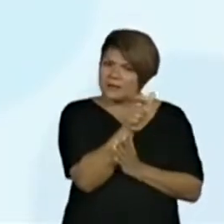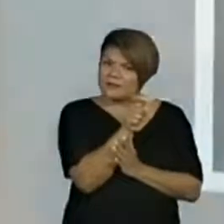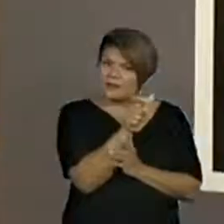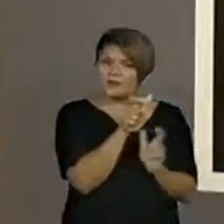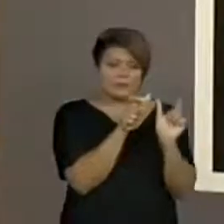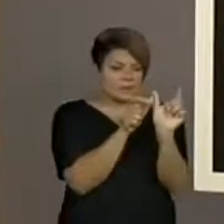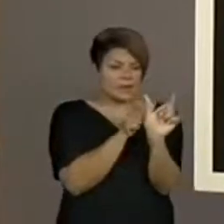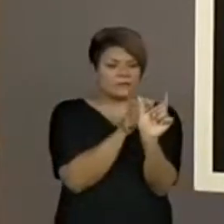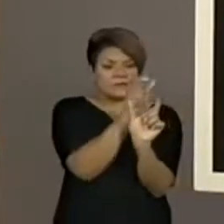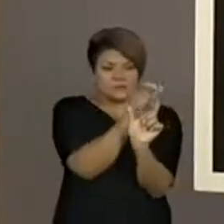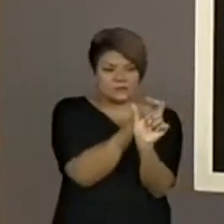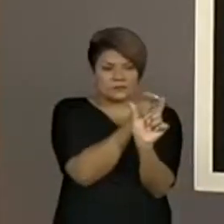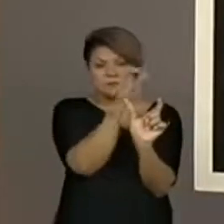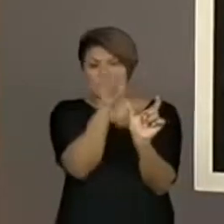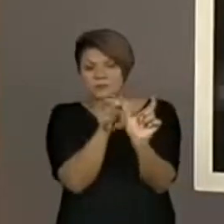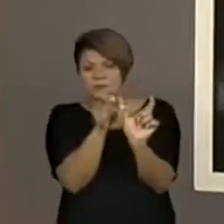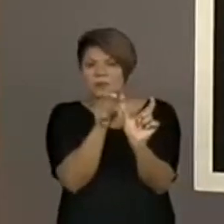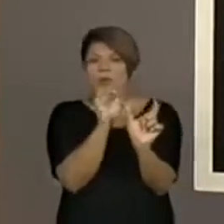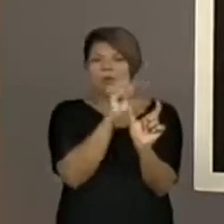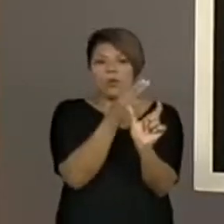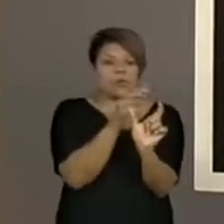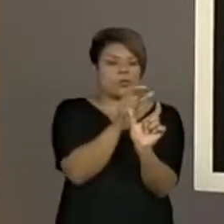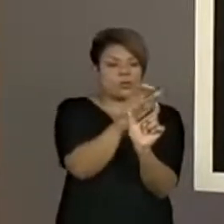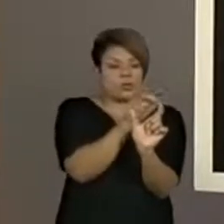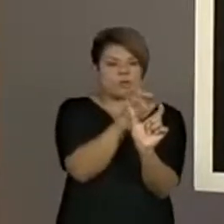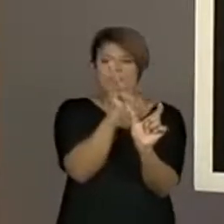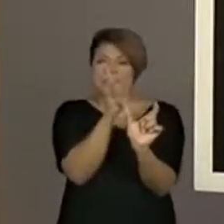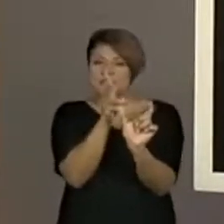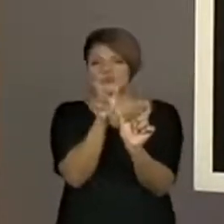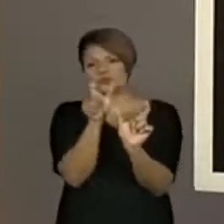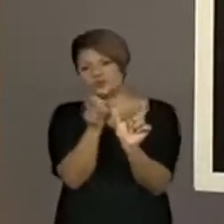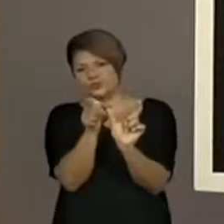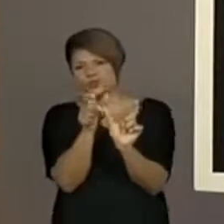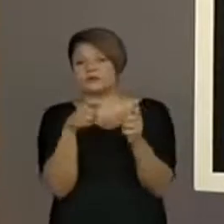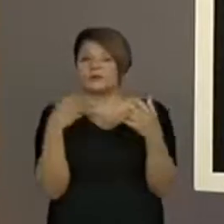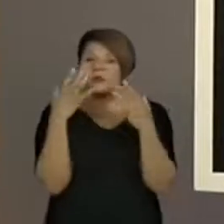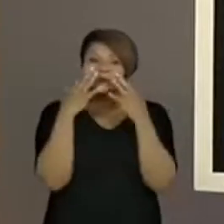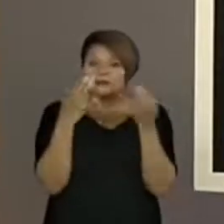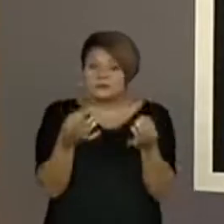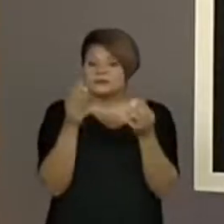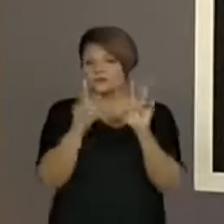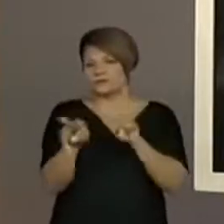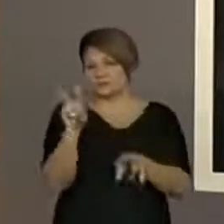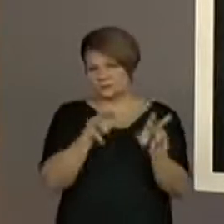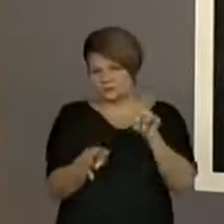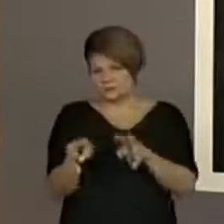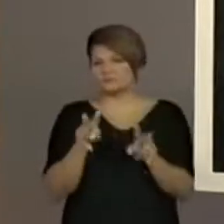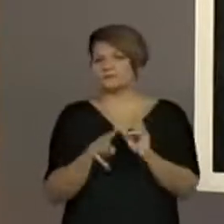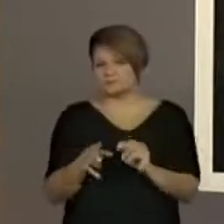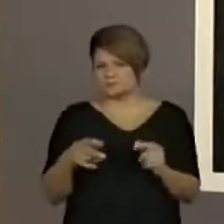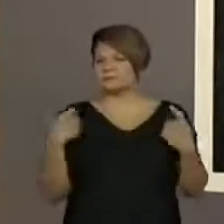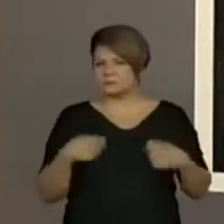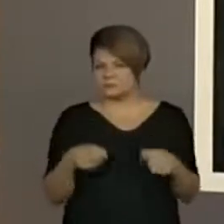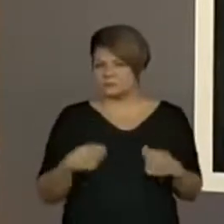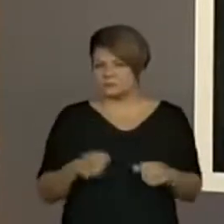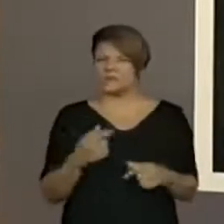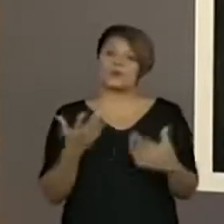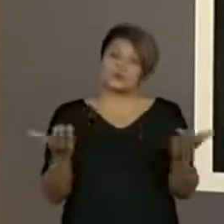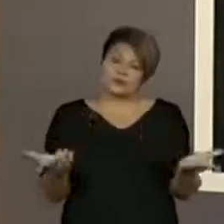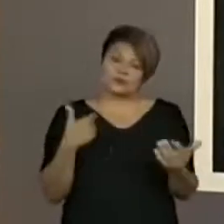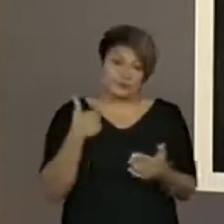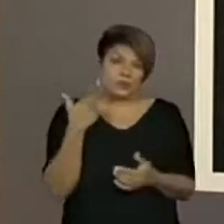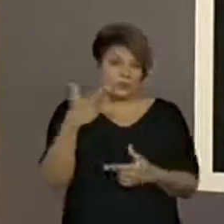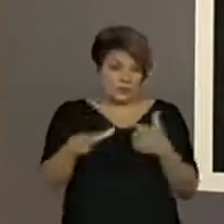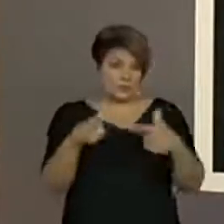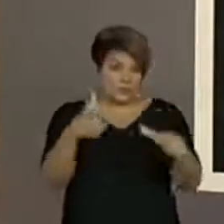novamente aparecendo. Por isso que eu fico muito atenta ao som quando eu pronuncio. Por isso que a professora ainda repete mais algumas vezes.